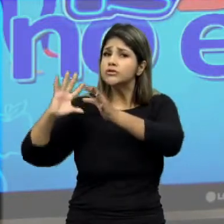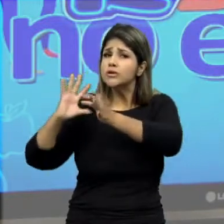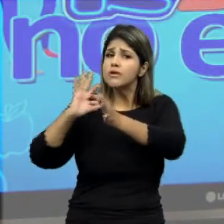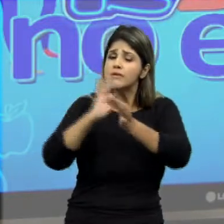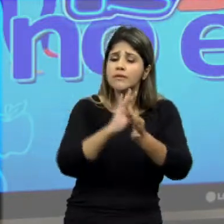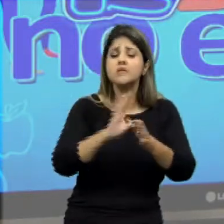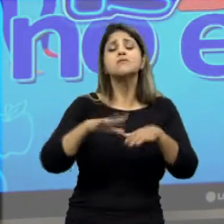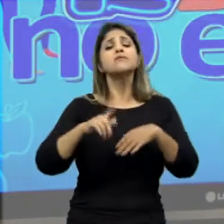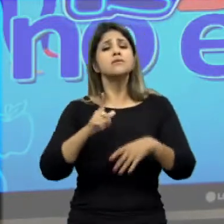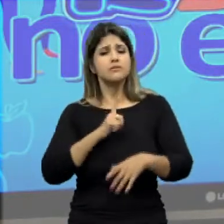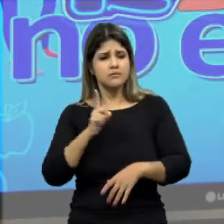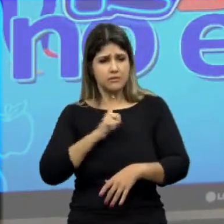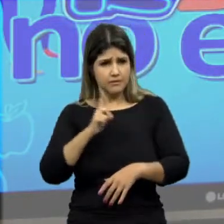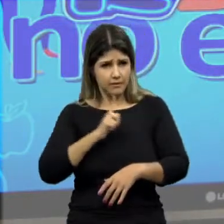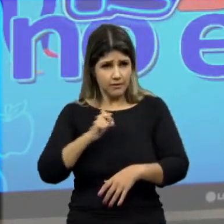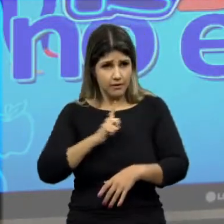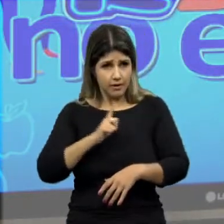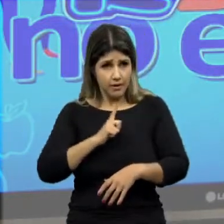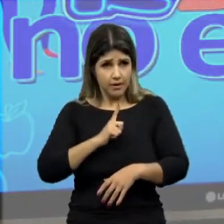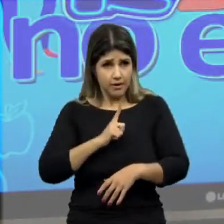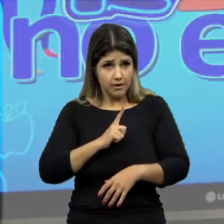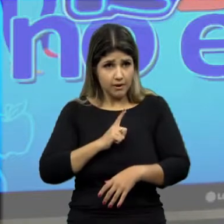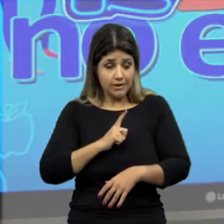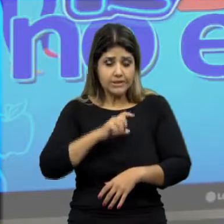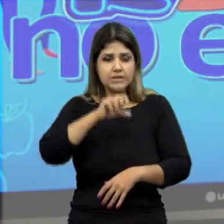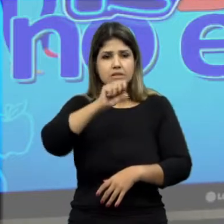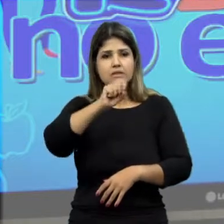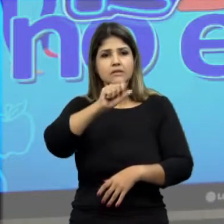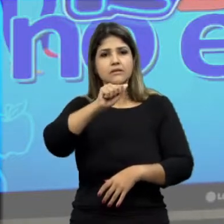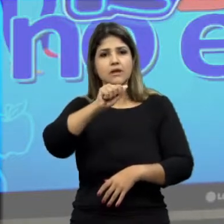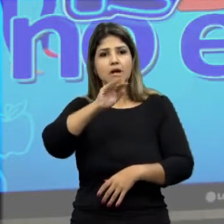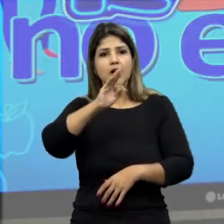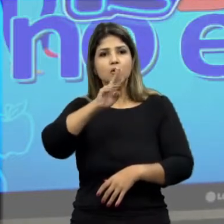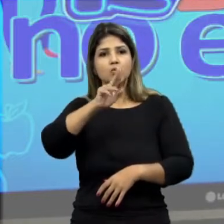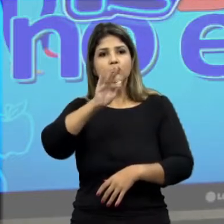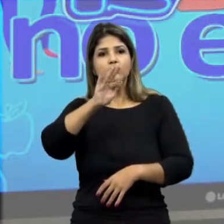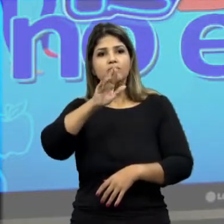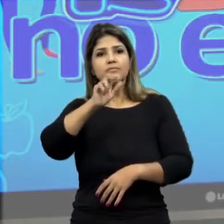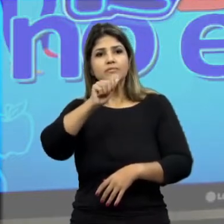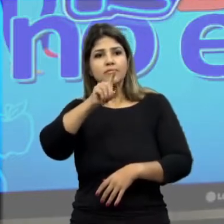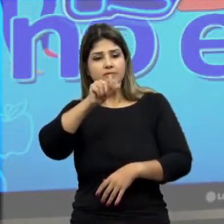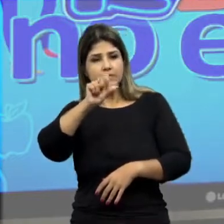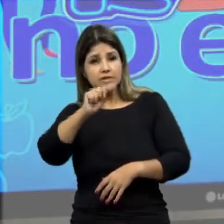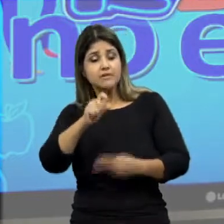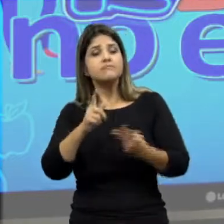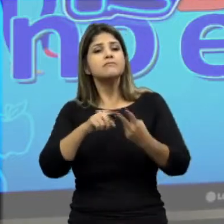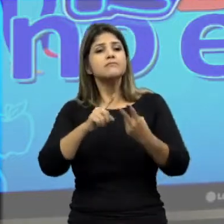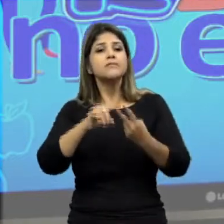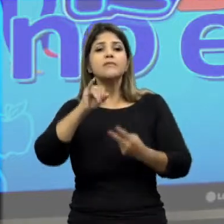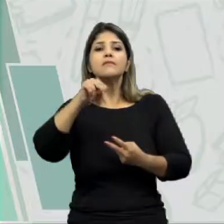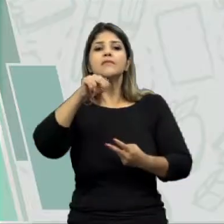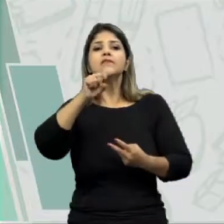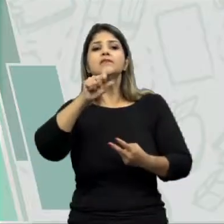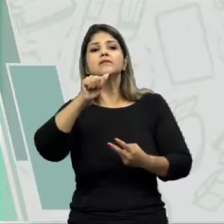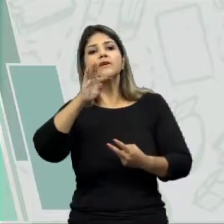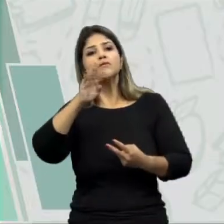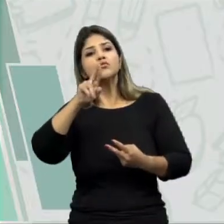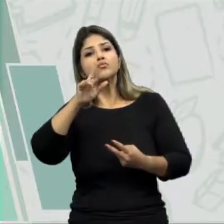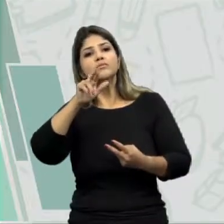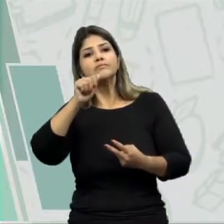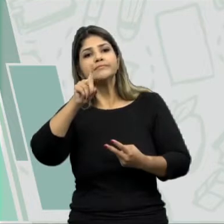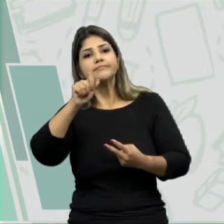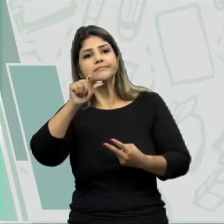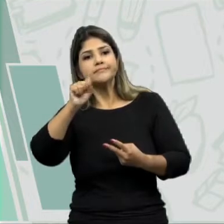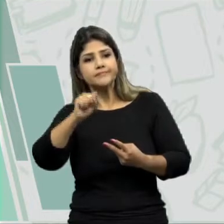ligações, nós podemos ter as cadeias que são saturadas e cadeias insaturadas. Cadeias